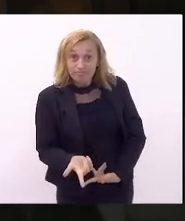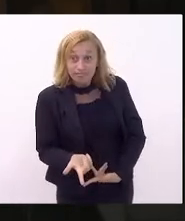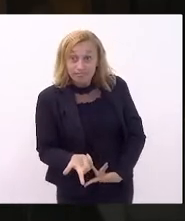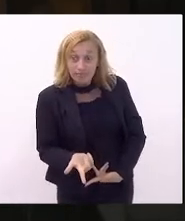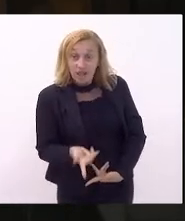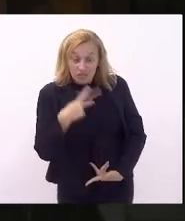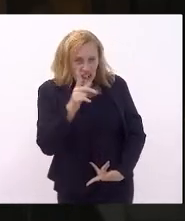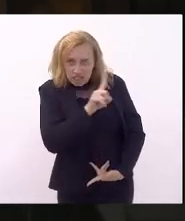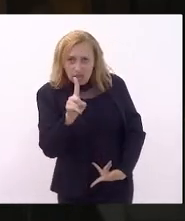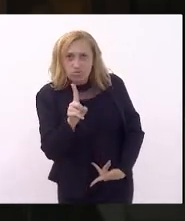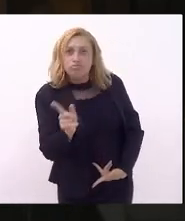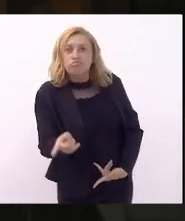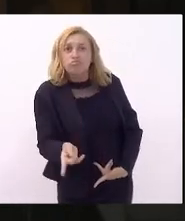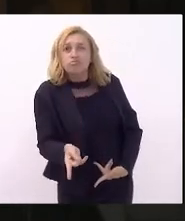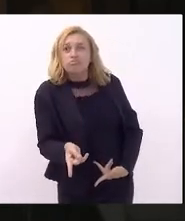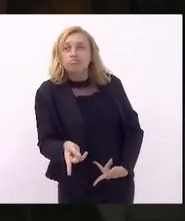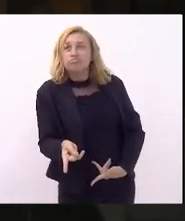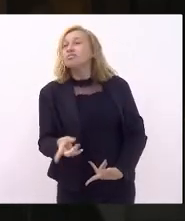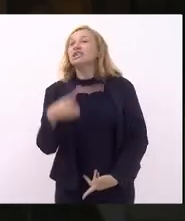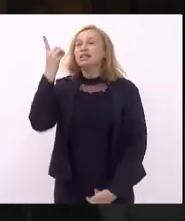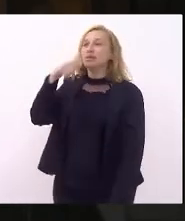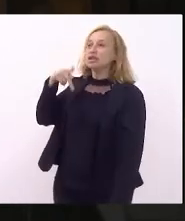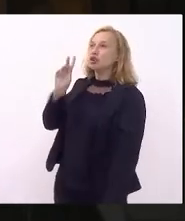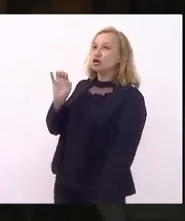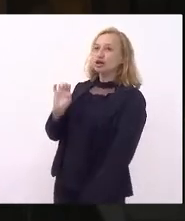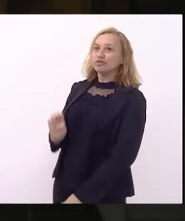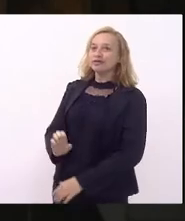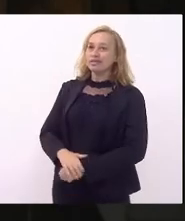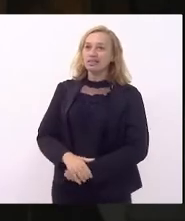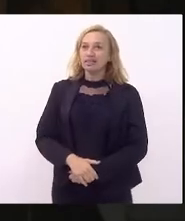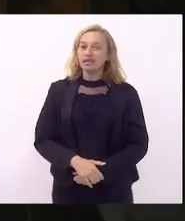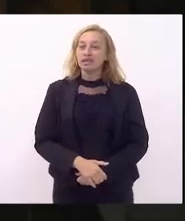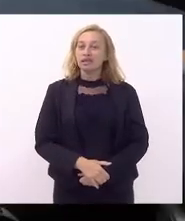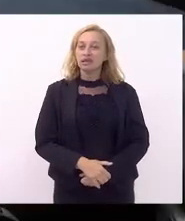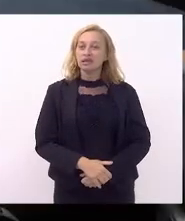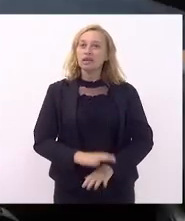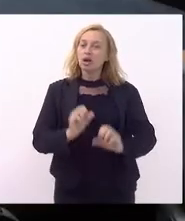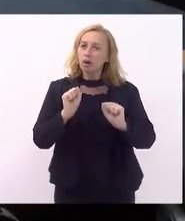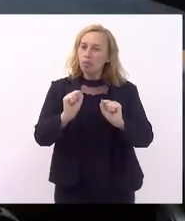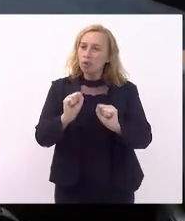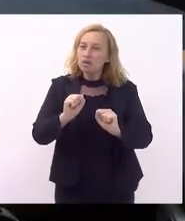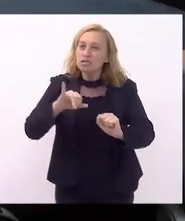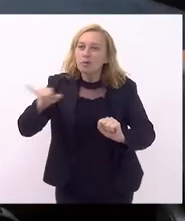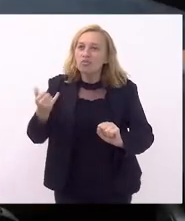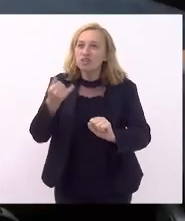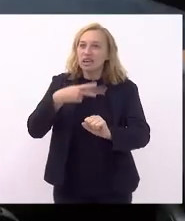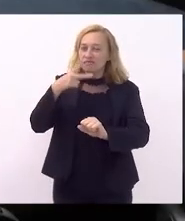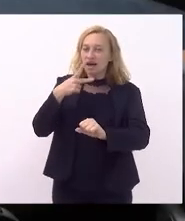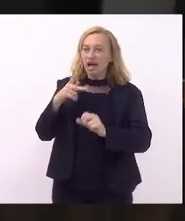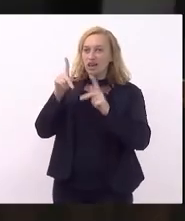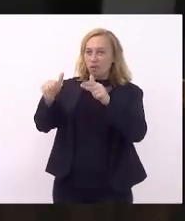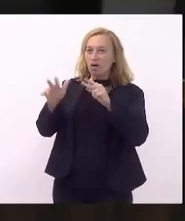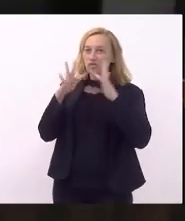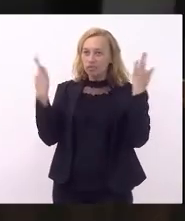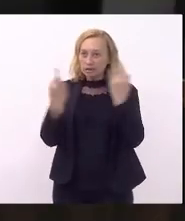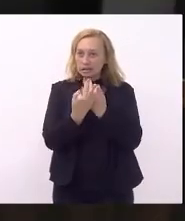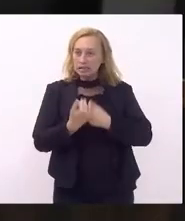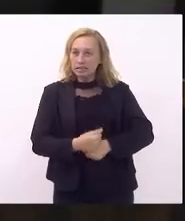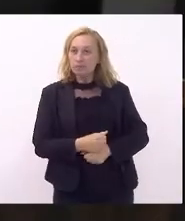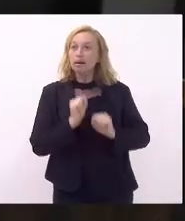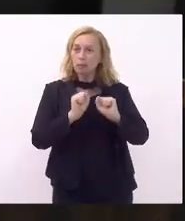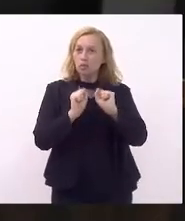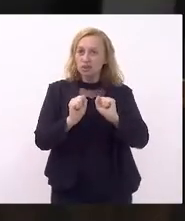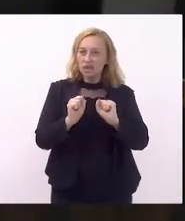dirão que não. Deputado Kinoploch se me concede queria aproveitar que você está falando de família para